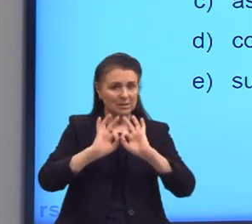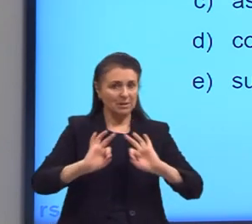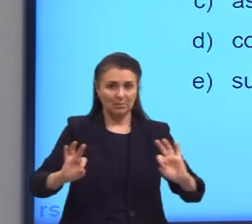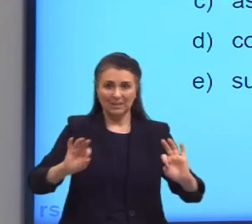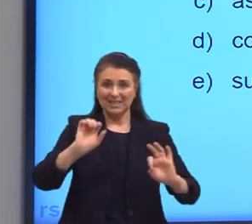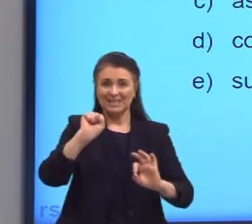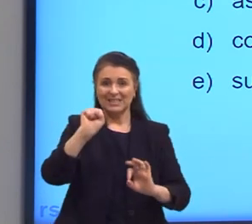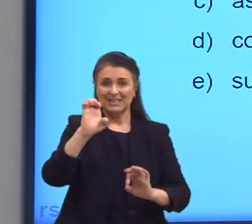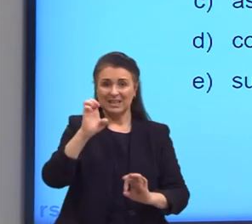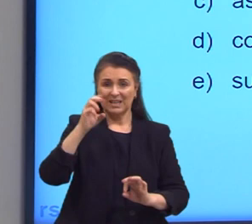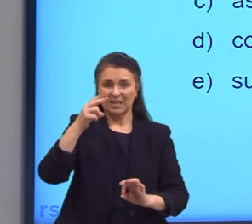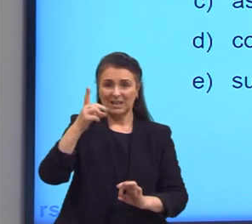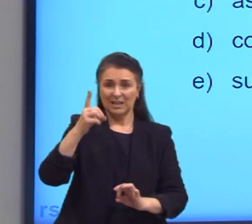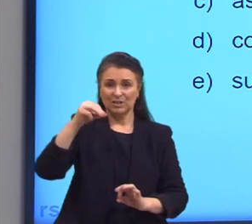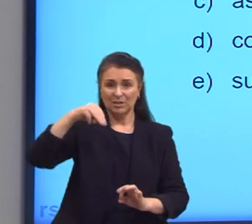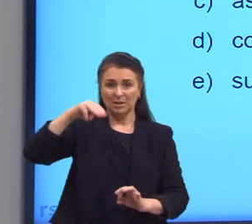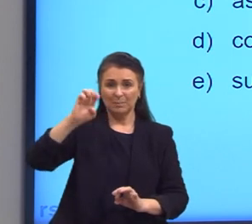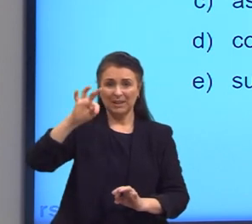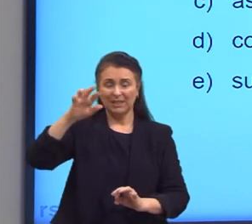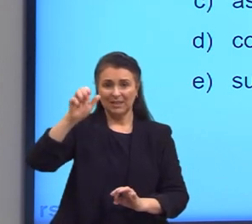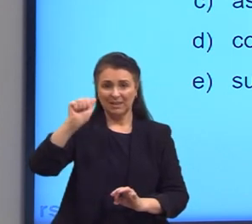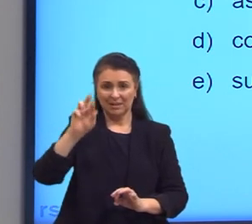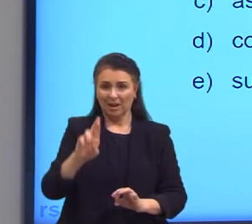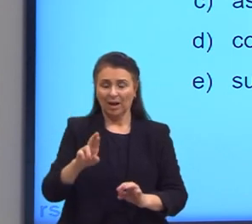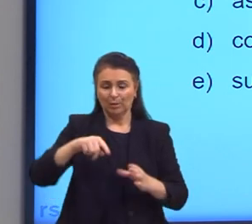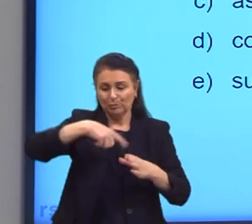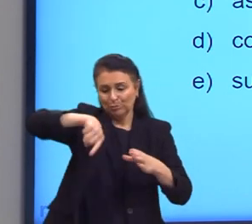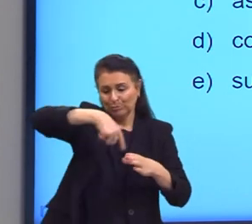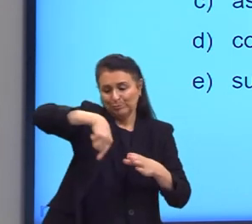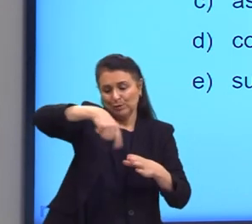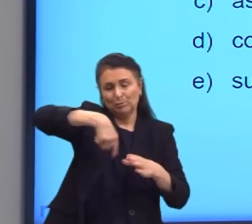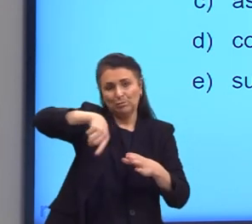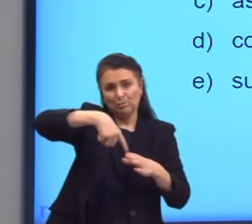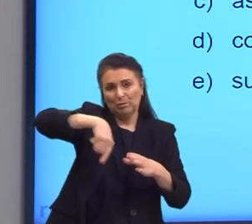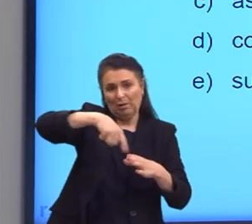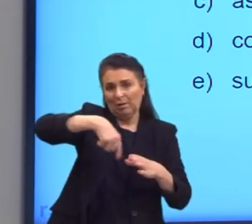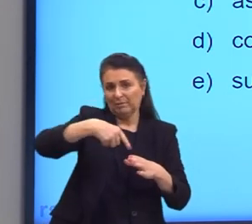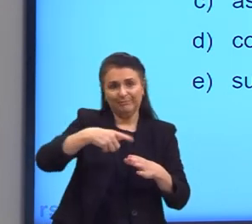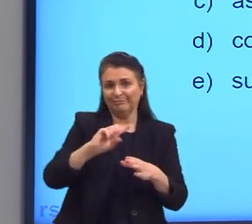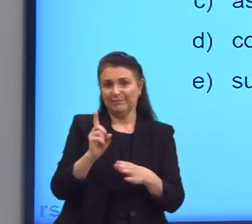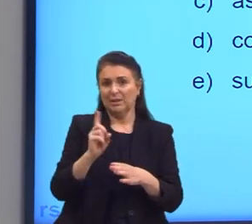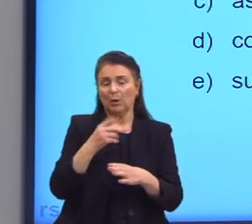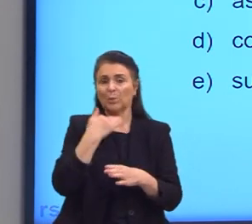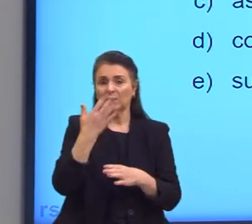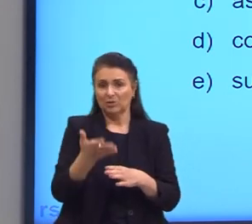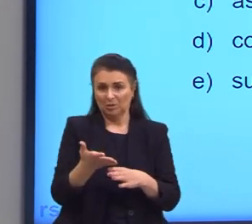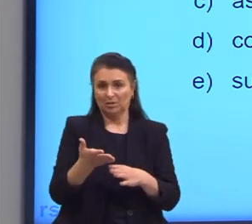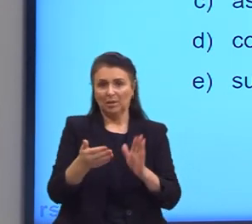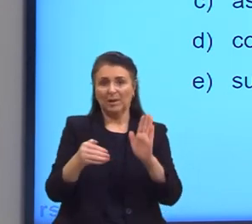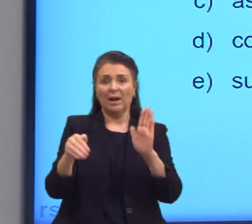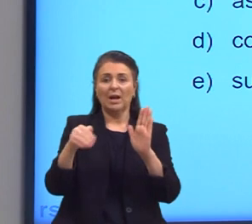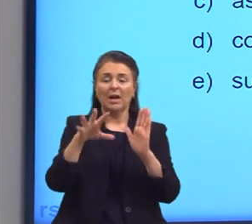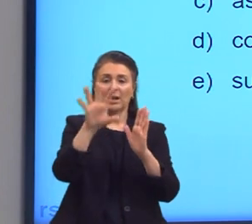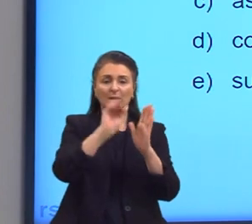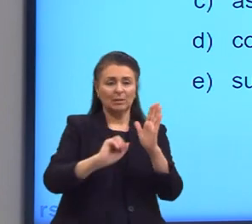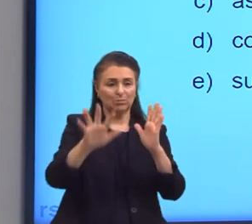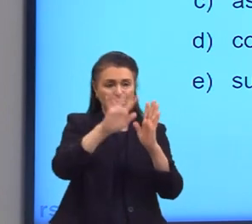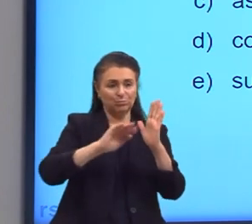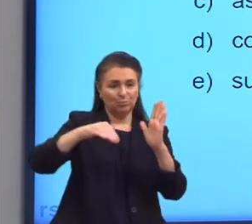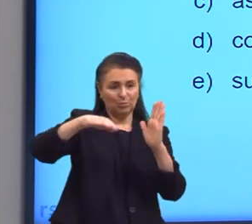uma centrífuga que faz uma rotação por minuto. Ela gira igual a centrífuga da nossa máquina de lavar